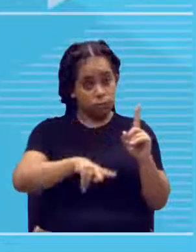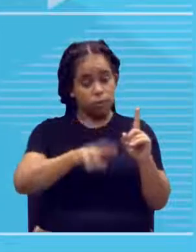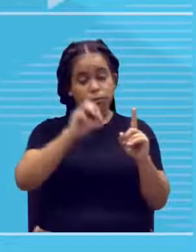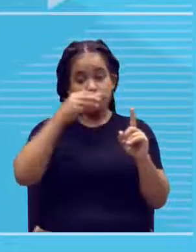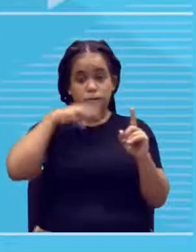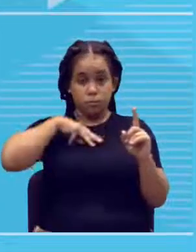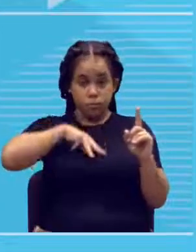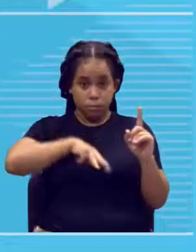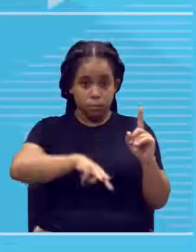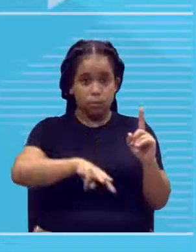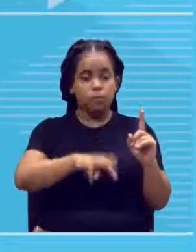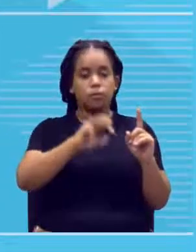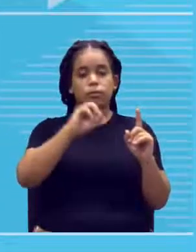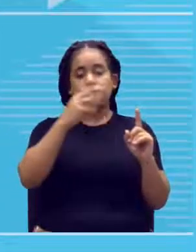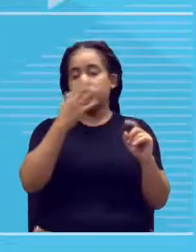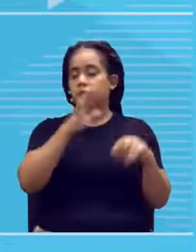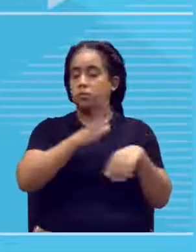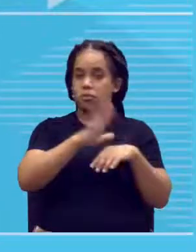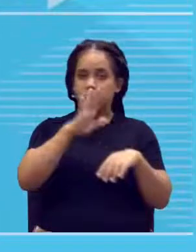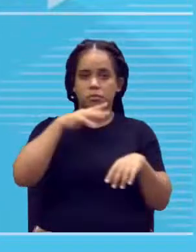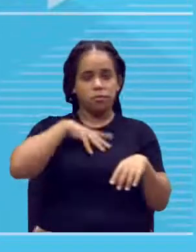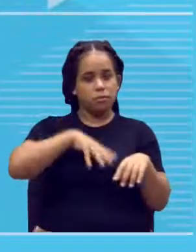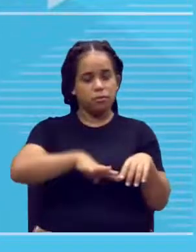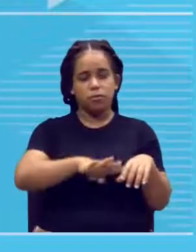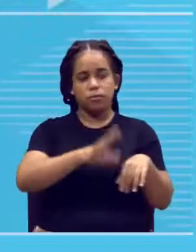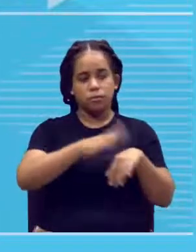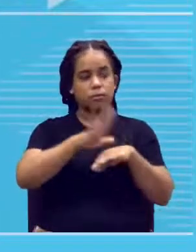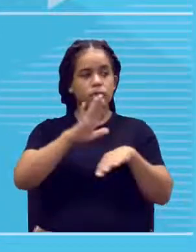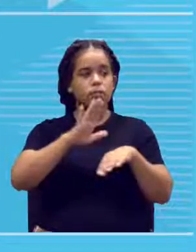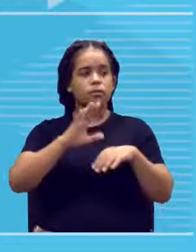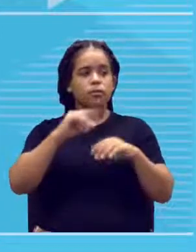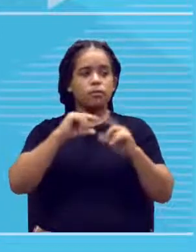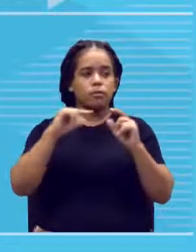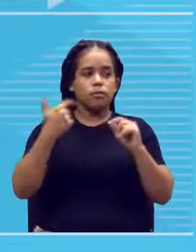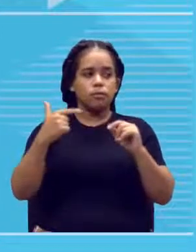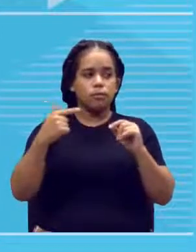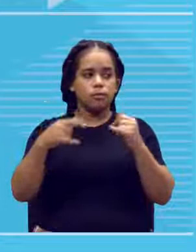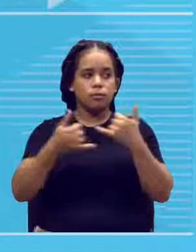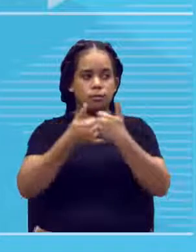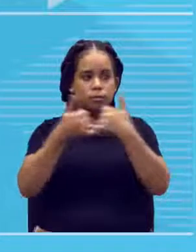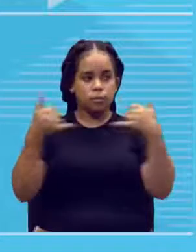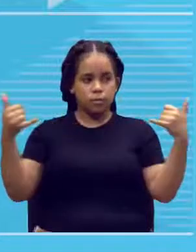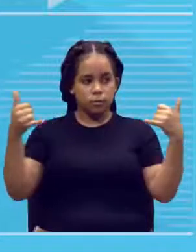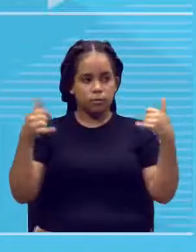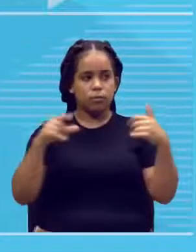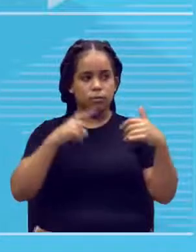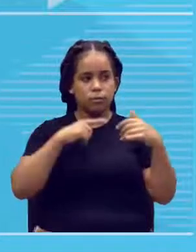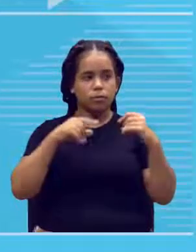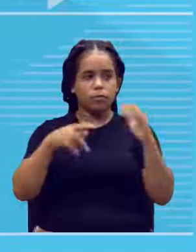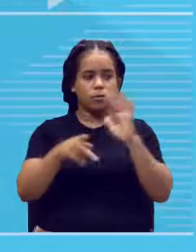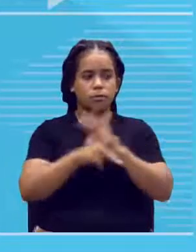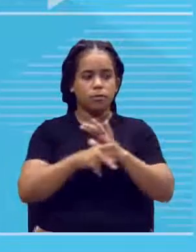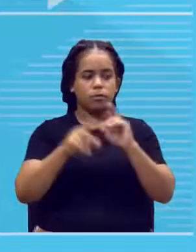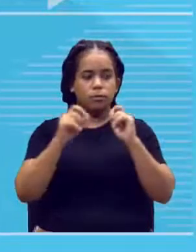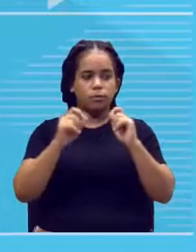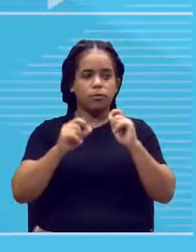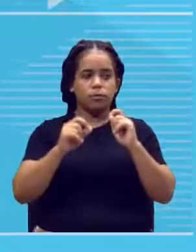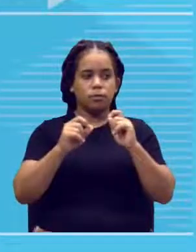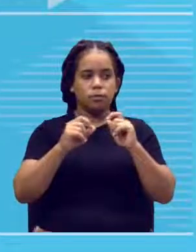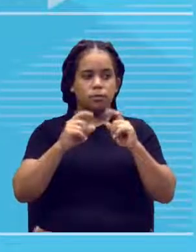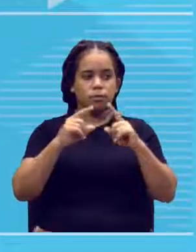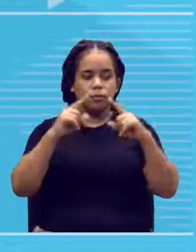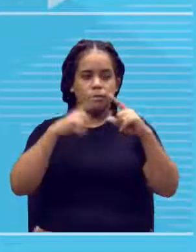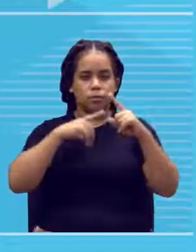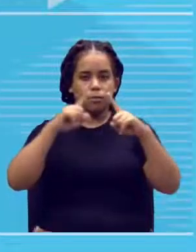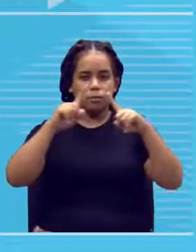trigêmeos, ou até mais do que isso, o que acontece? A gente não vai gerar uma linha horizontal, mas a gente vai gerar, ó, essas linhas